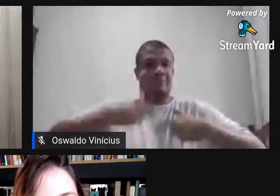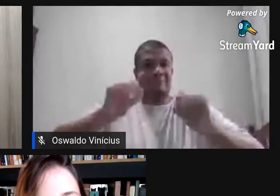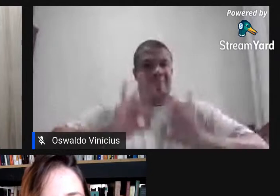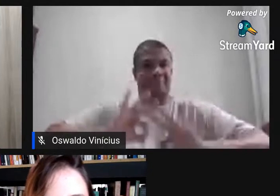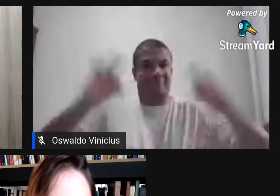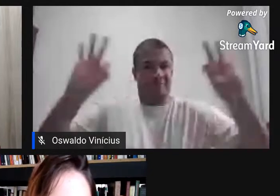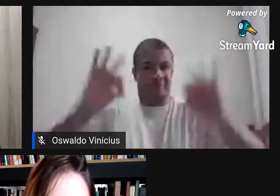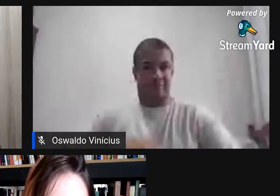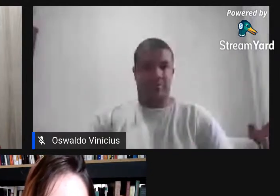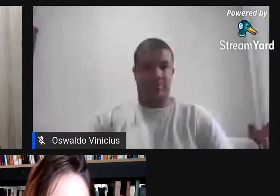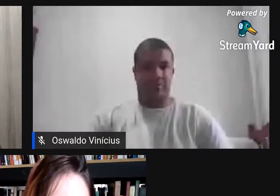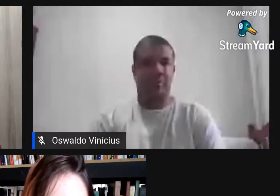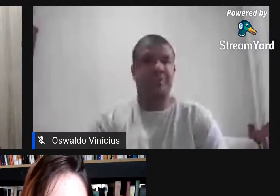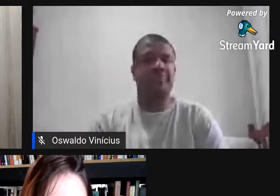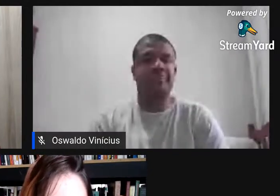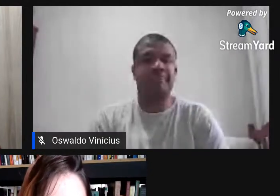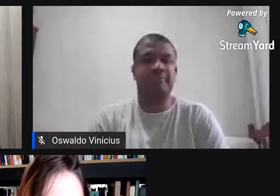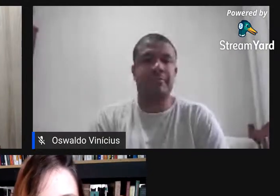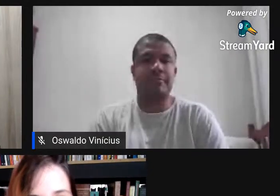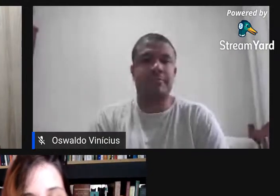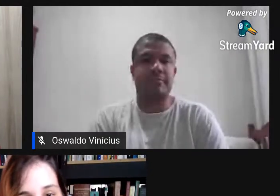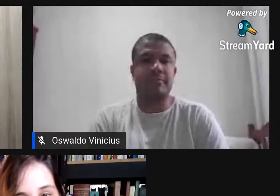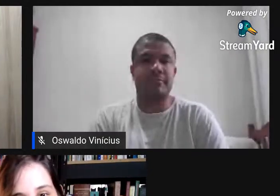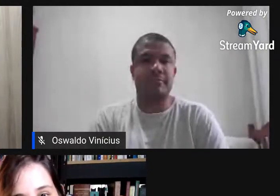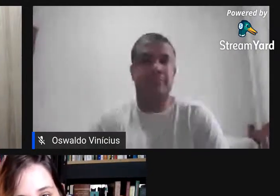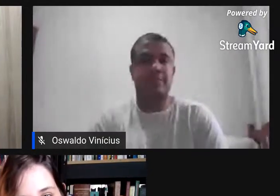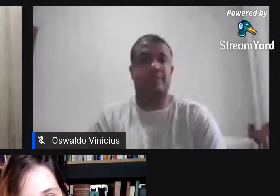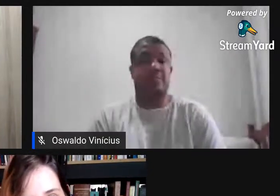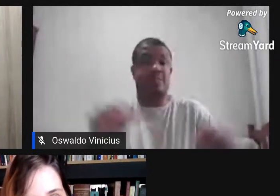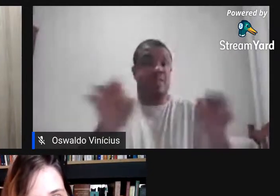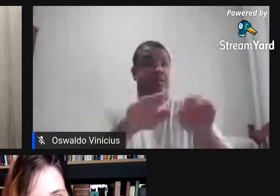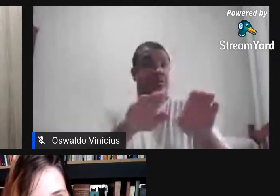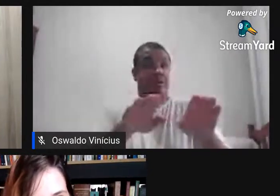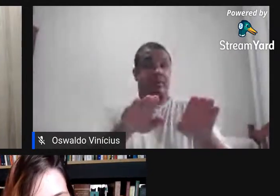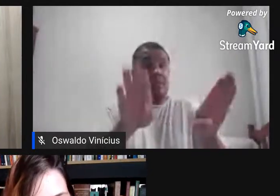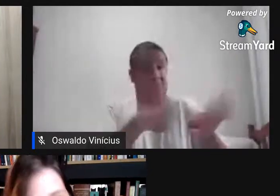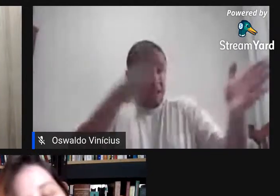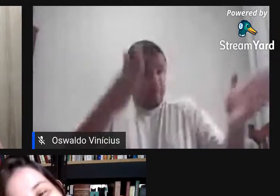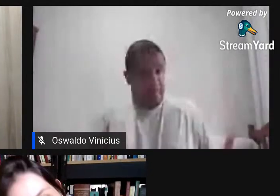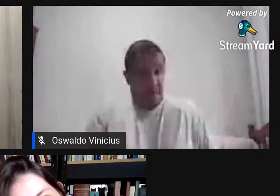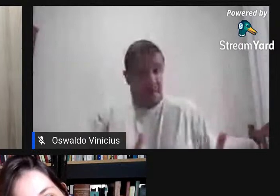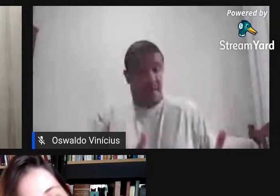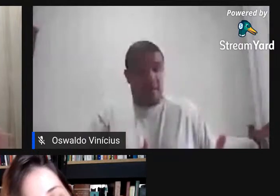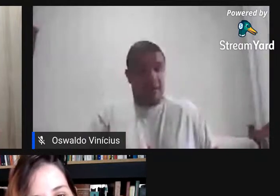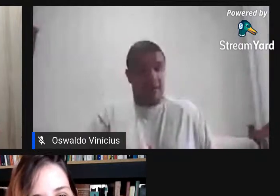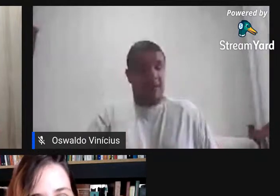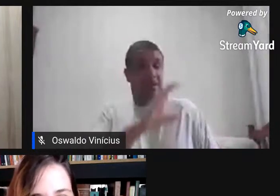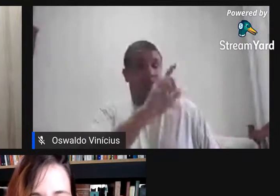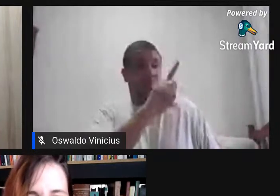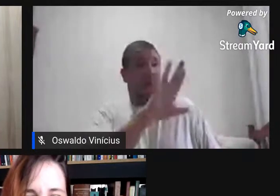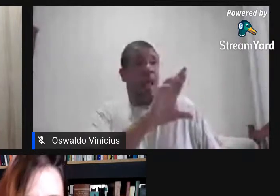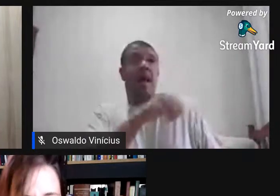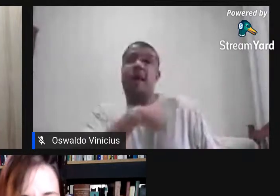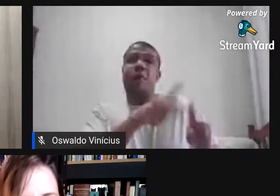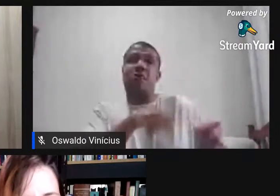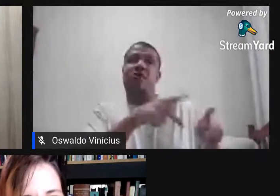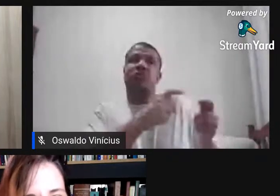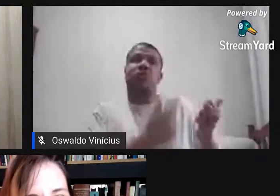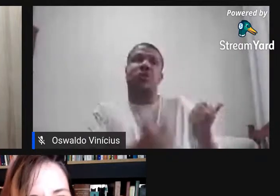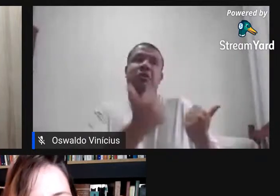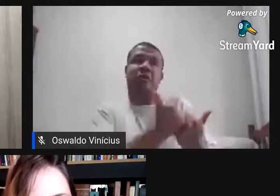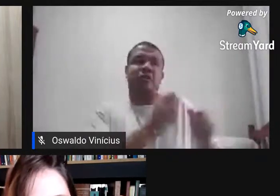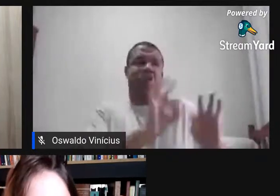Sim. E, assim, sobre a banca da Clara, eu tive o privilégio de ter suplente, né, que foi muito